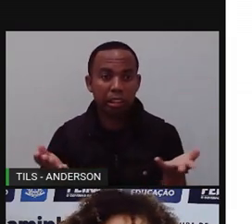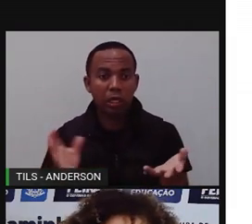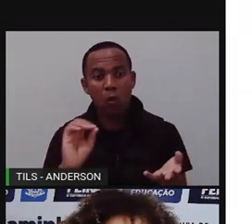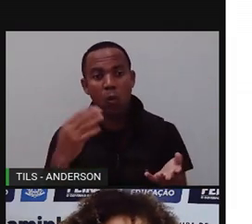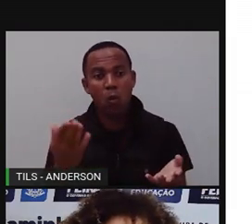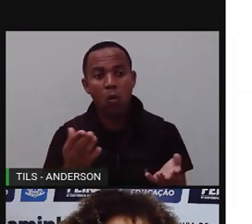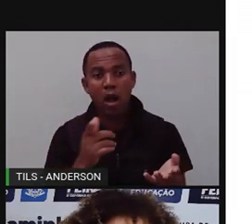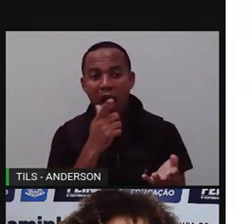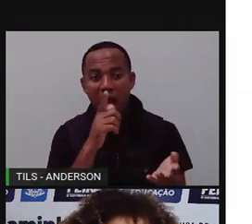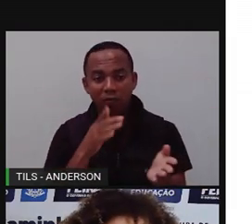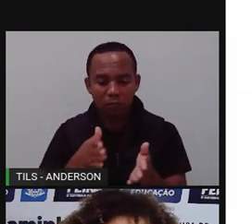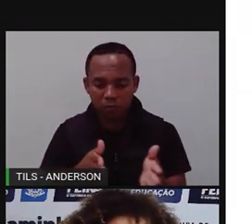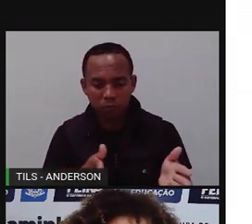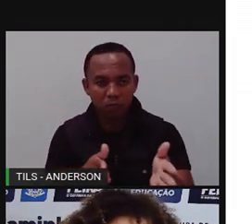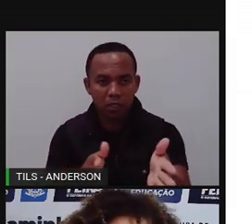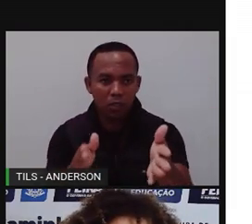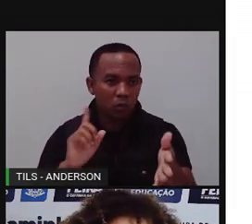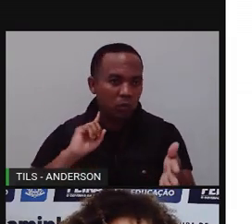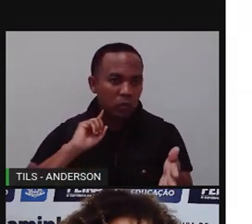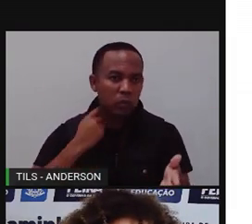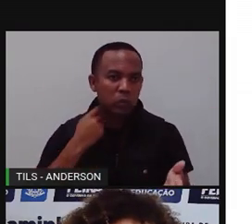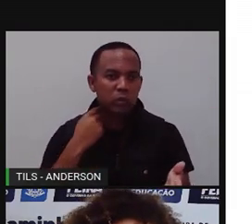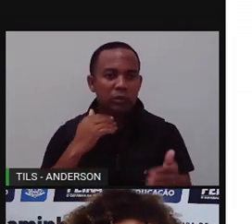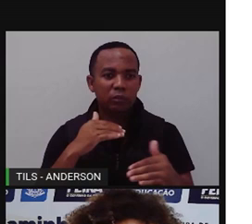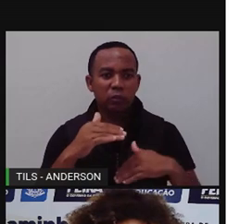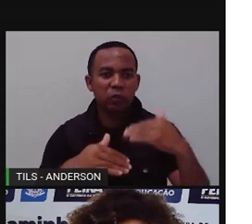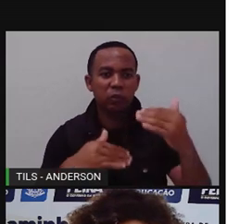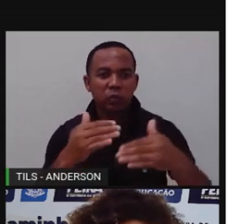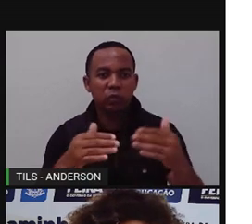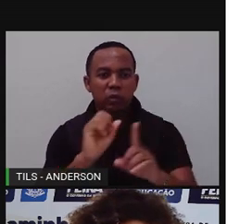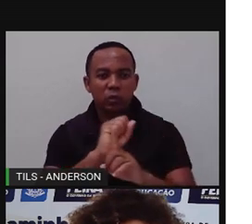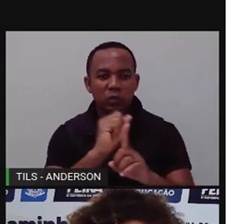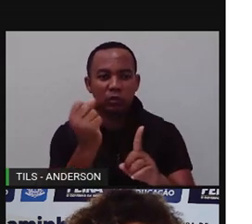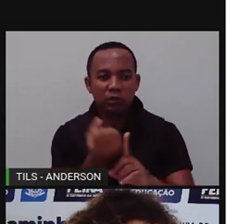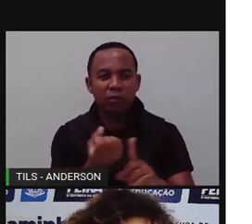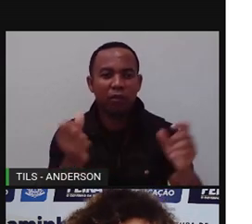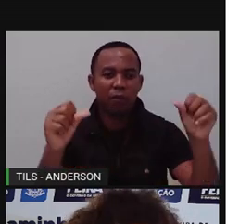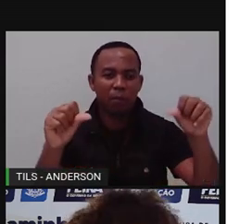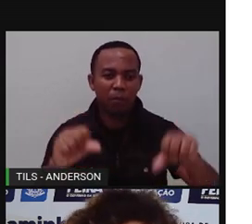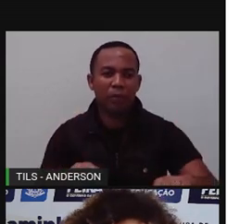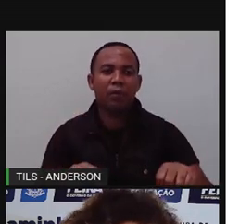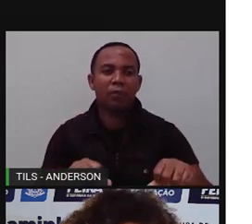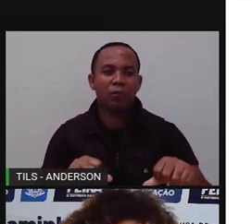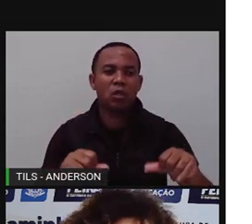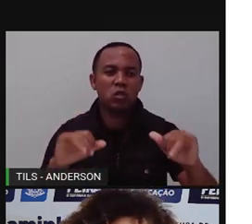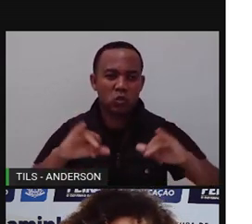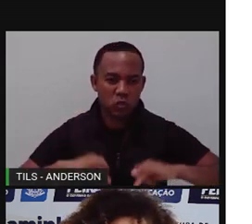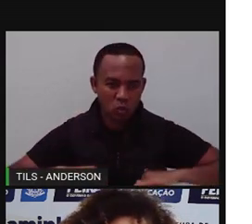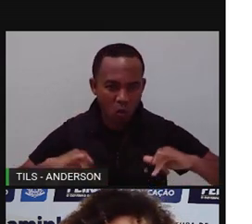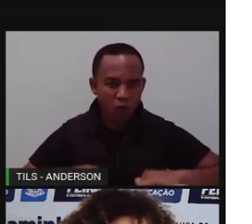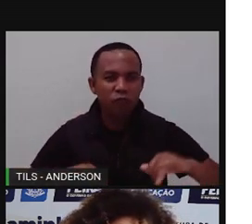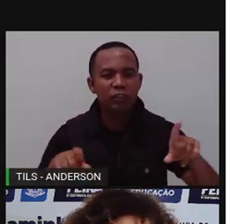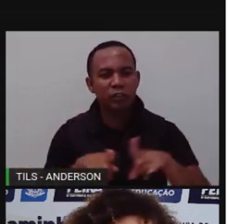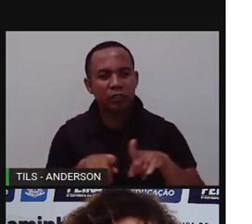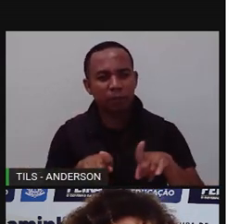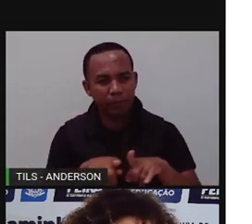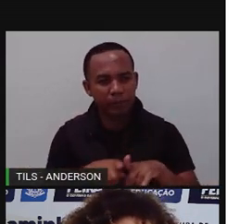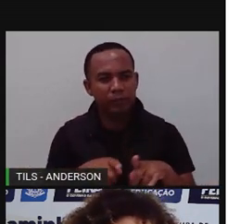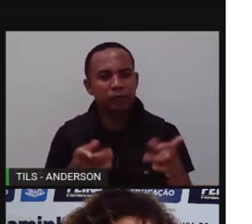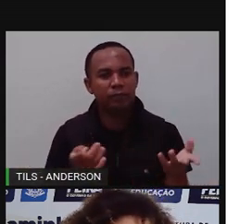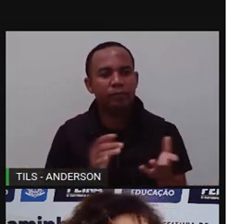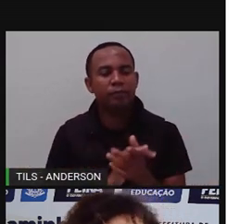profundamente poluídos, observa-se o impacto da sociedade sobre a natureza. A gente já falou sobre isso aqui também, né? Sobre todos esses